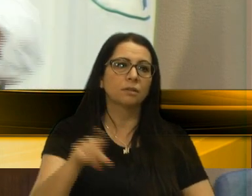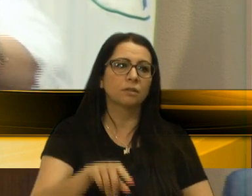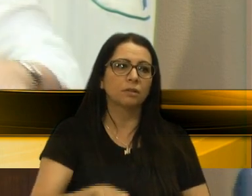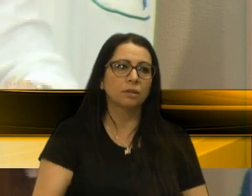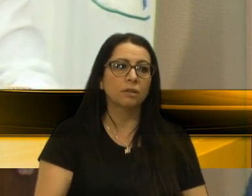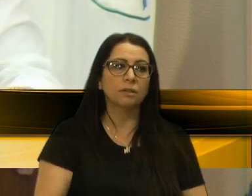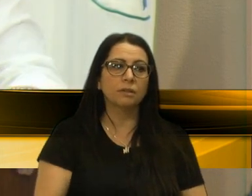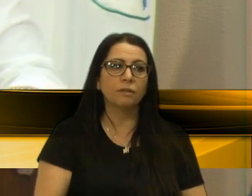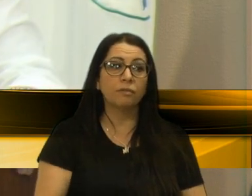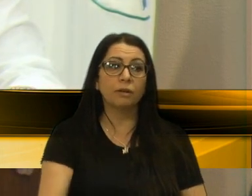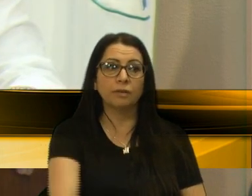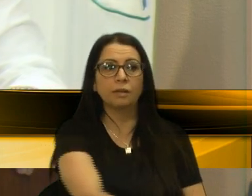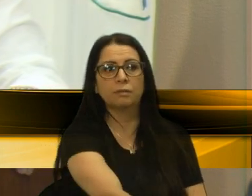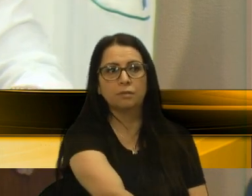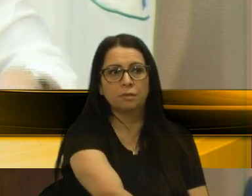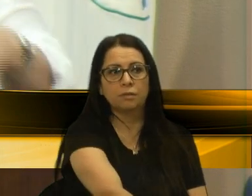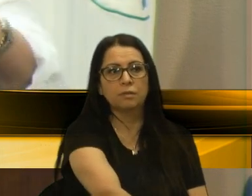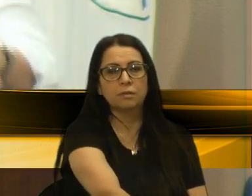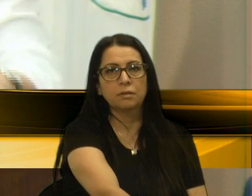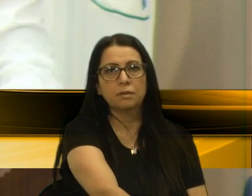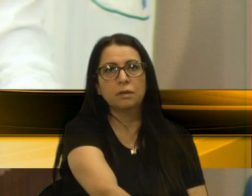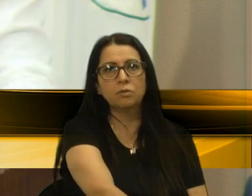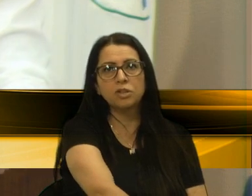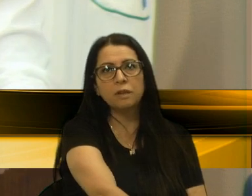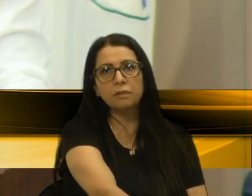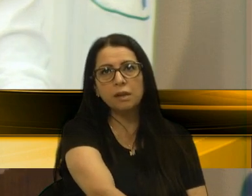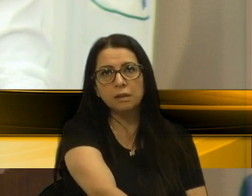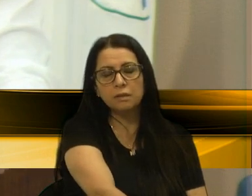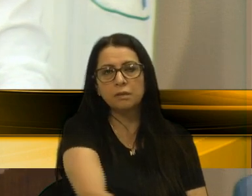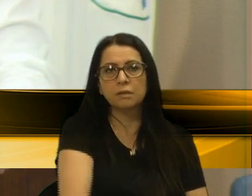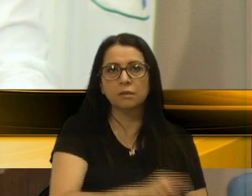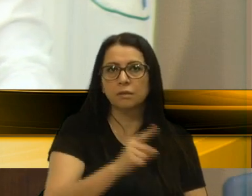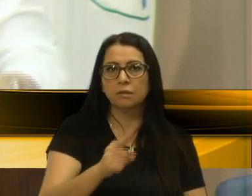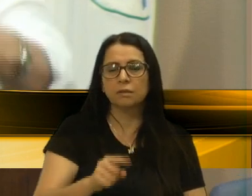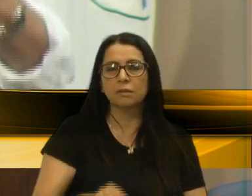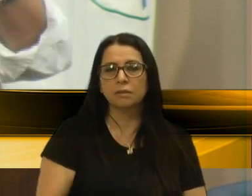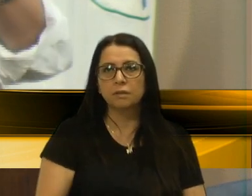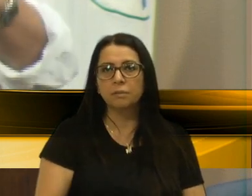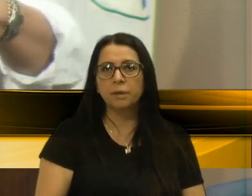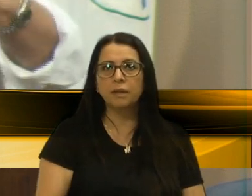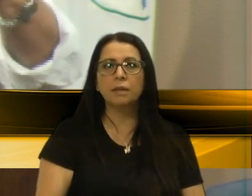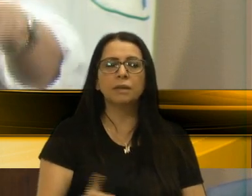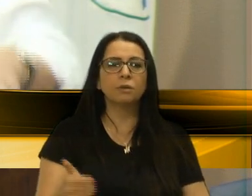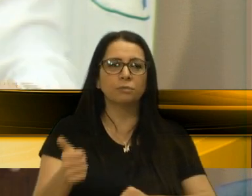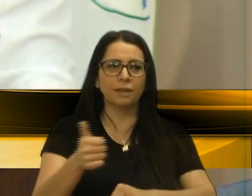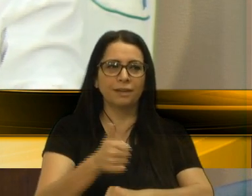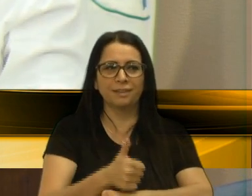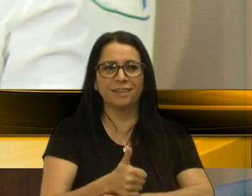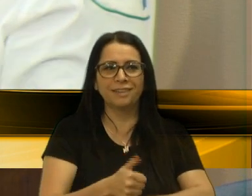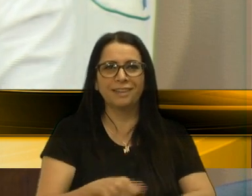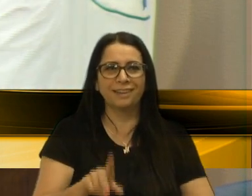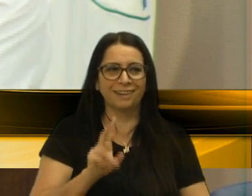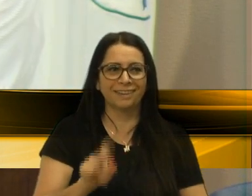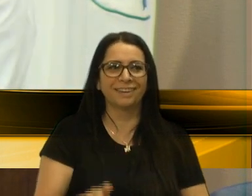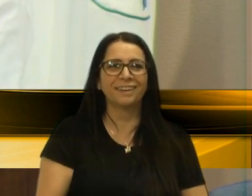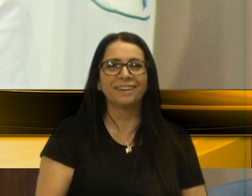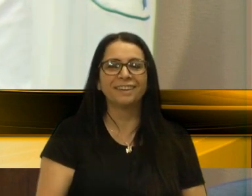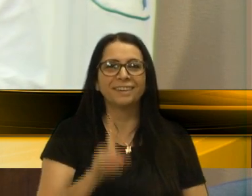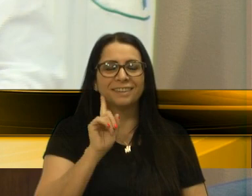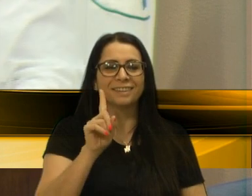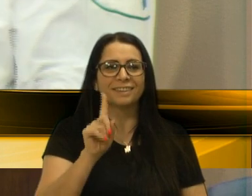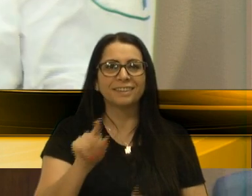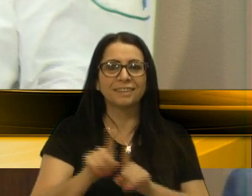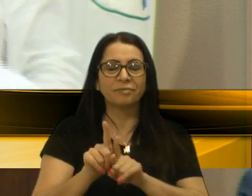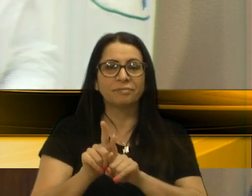principalmente os parantos de edificação, é que são questões mais técnicas, né? E que o substitutivo, então, tem 55% em